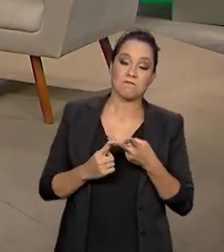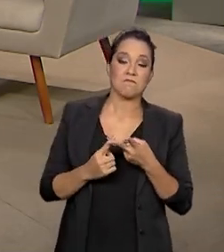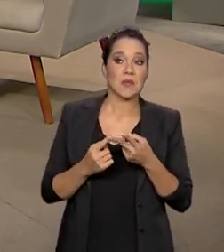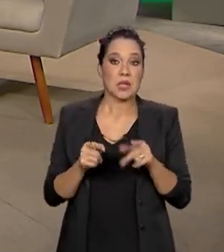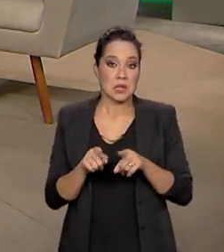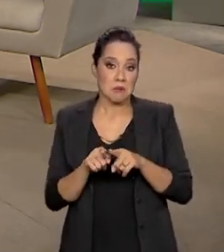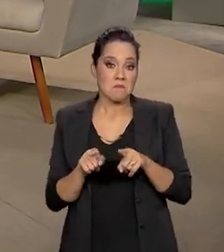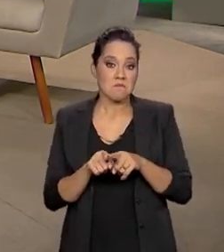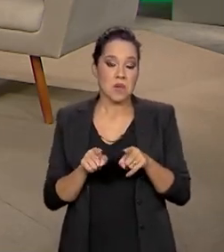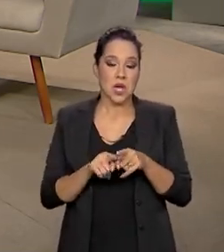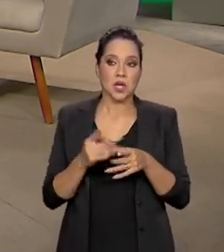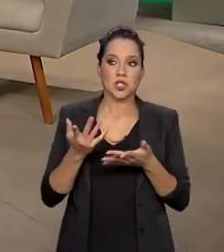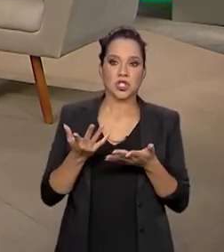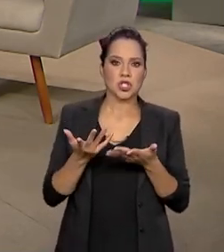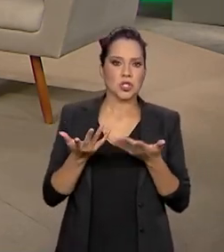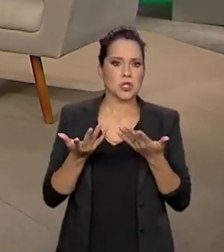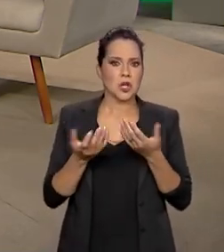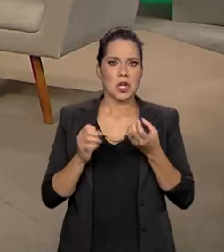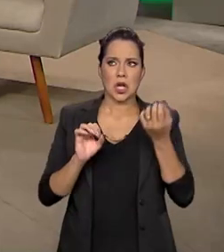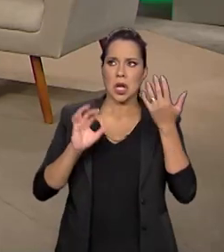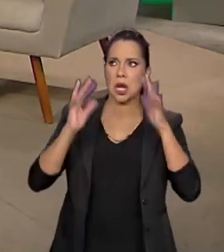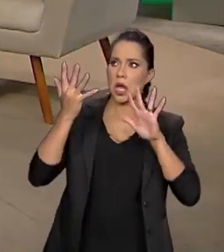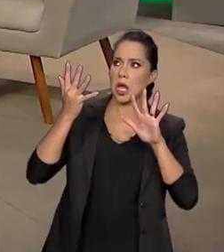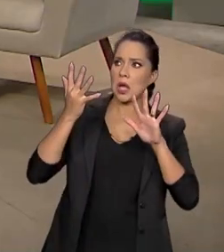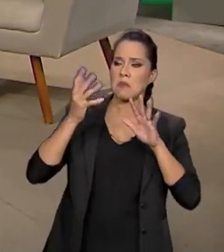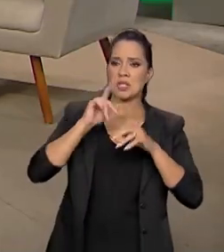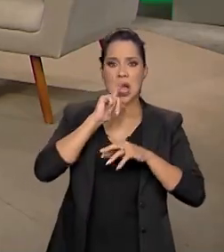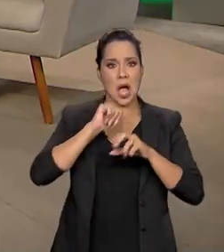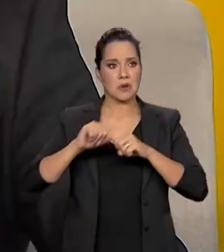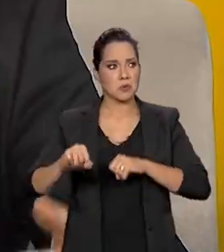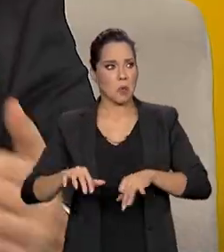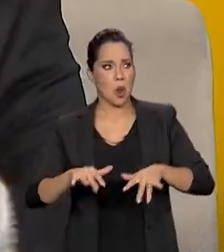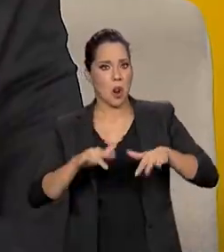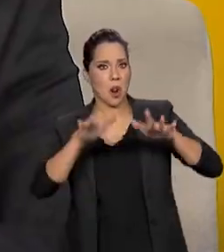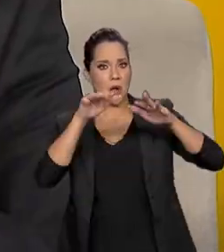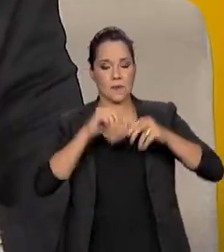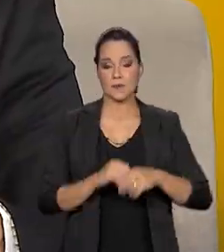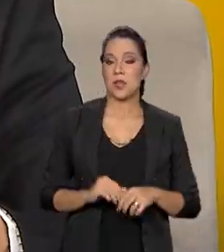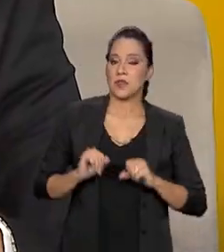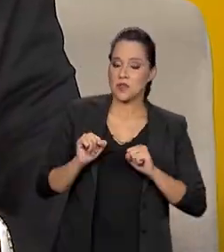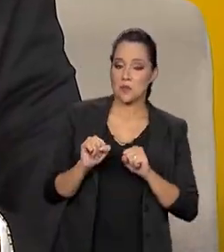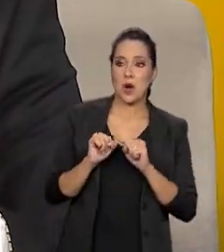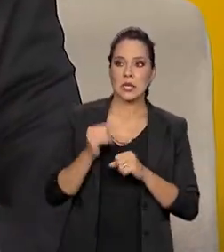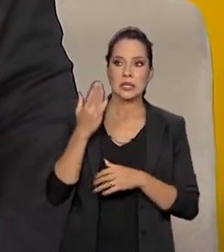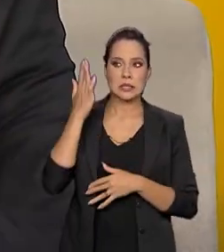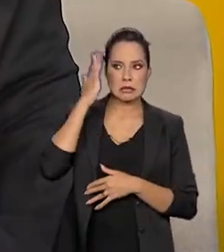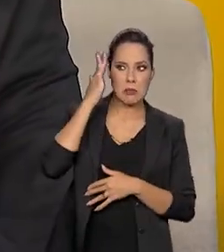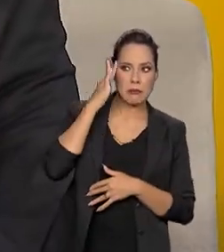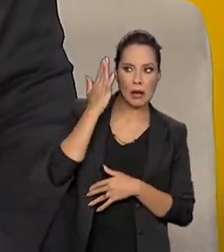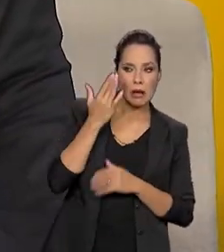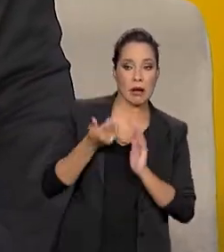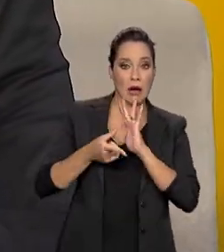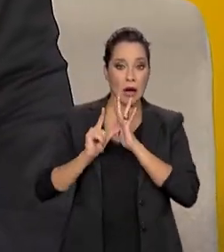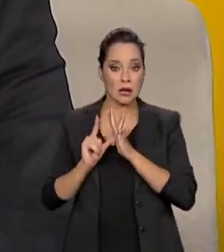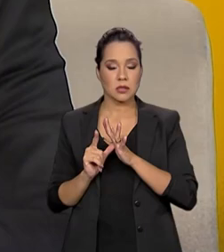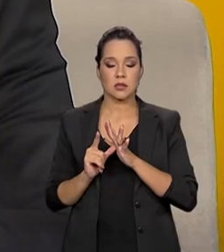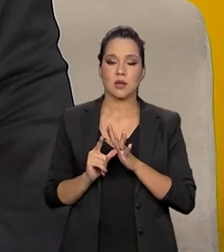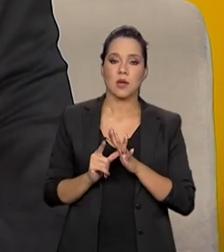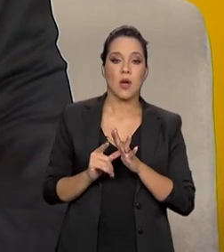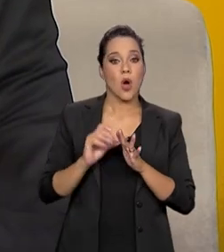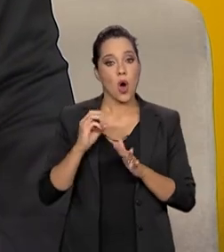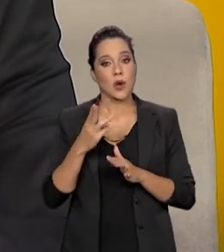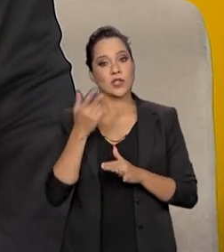impactos, desastres meteorológicos aí, enchentes. E a gente pode fazer essa previsão. Fazendo com que a gente se